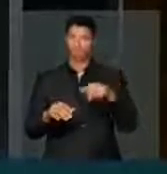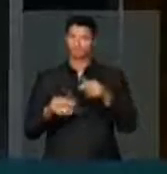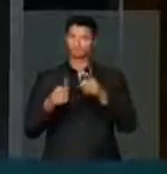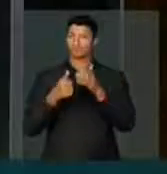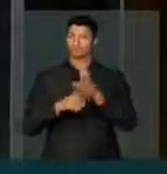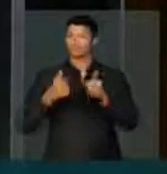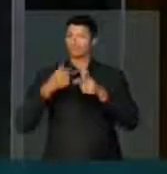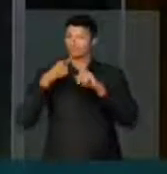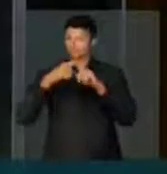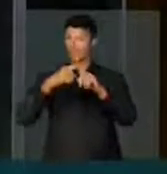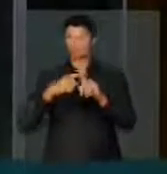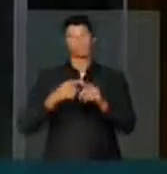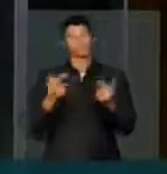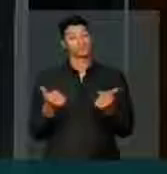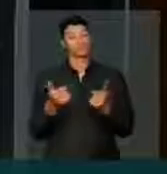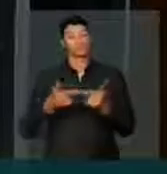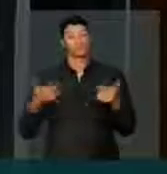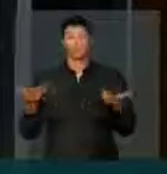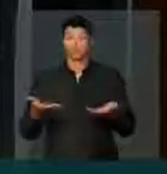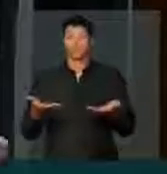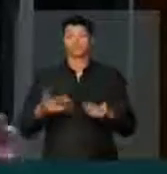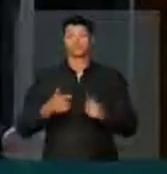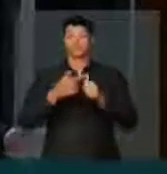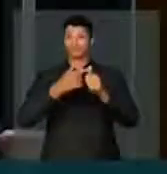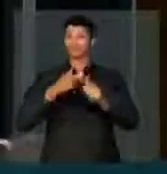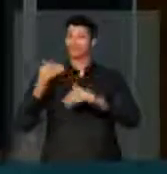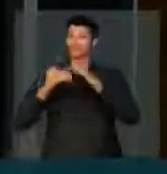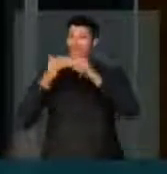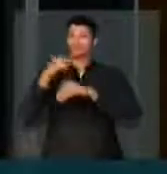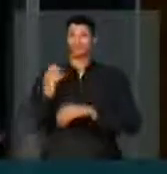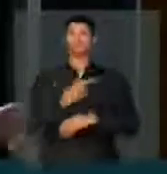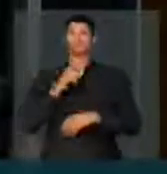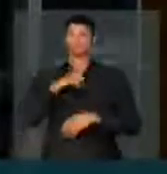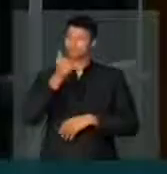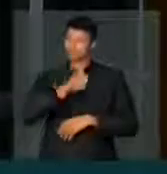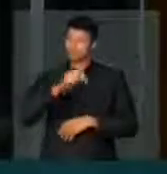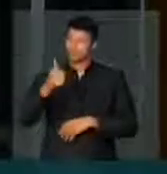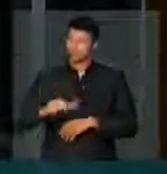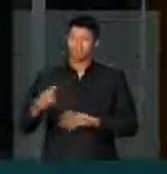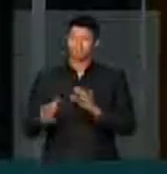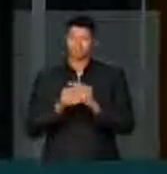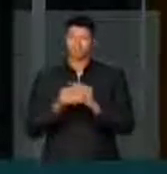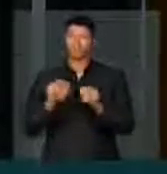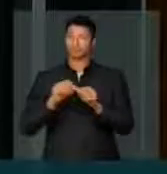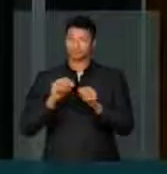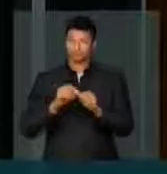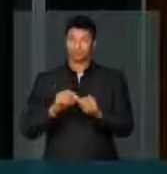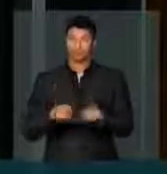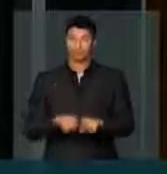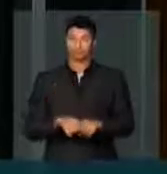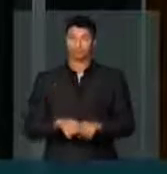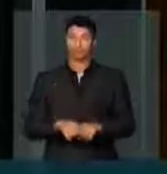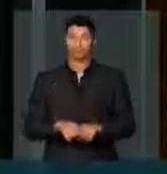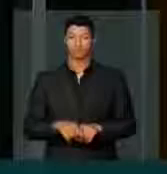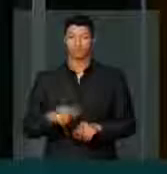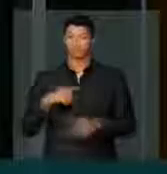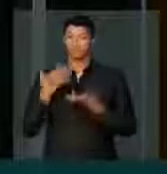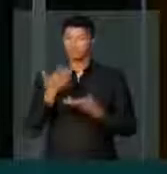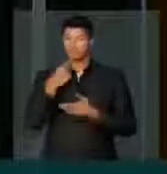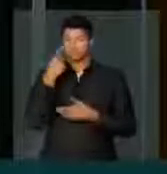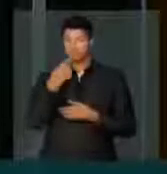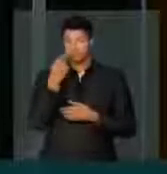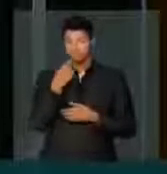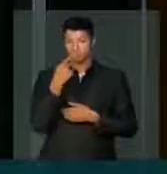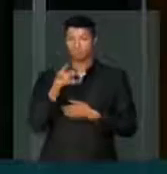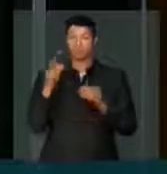positivo. Agora, em primeiro lugar no processo a gente tem que avaliar as emendas que estão colocadas e aí eu quero aqui